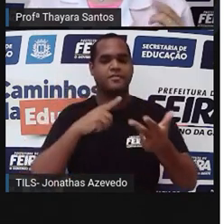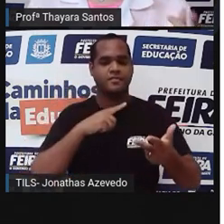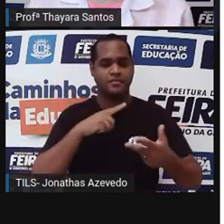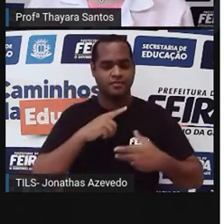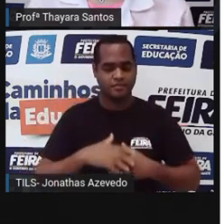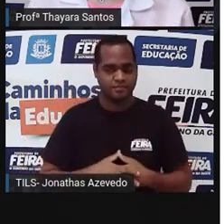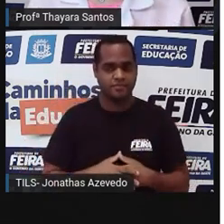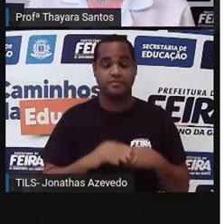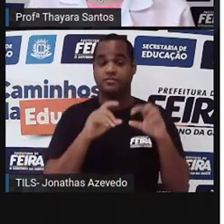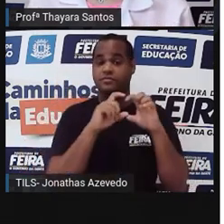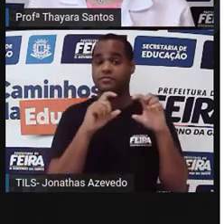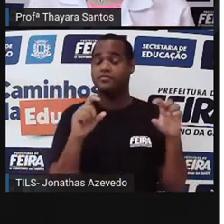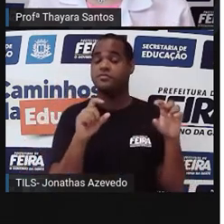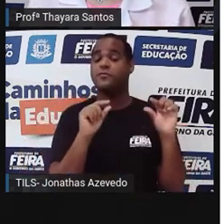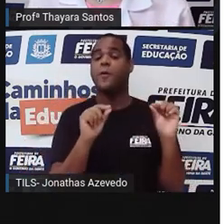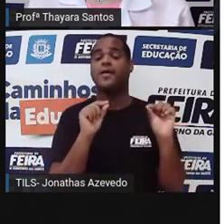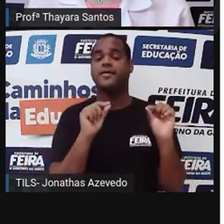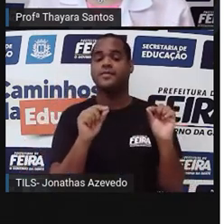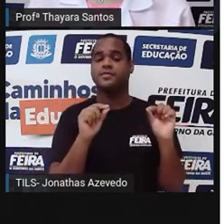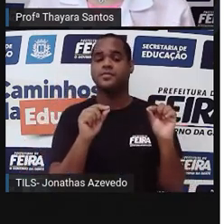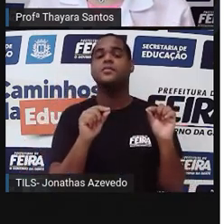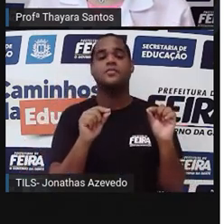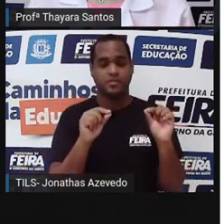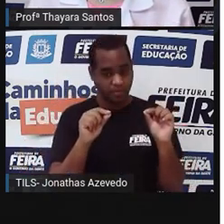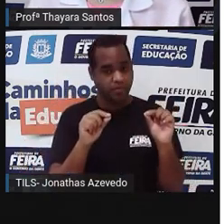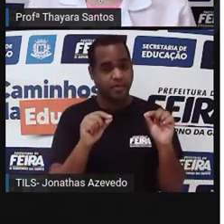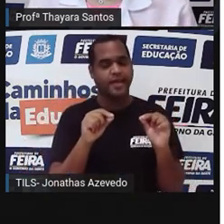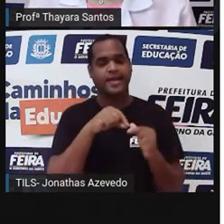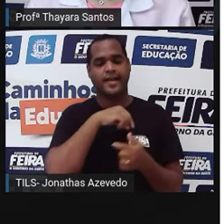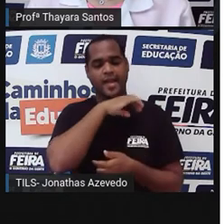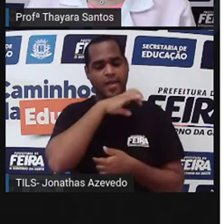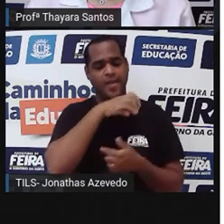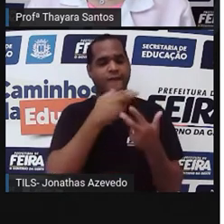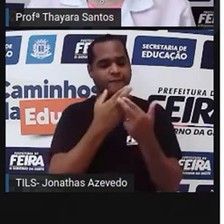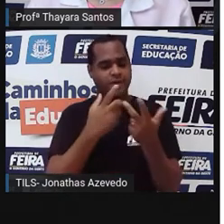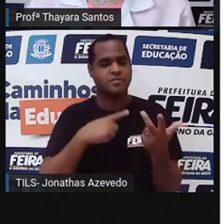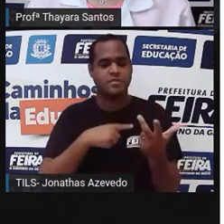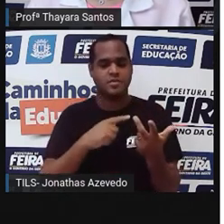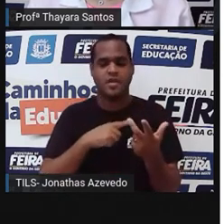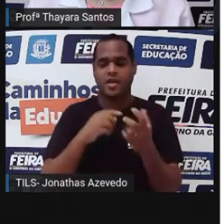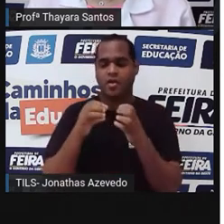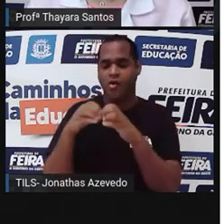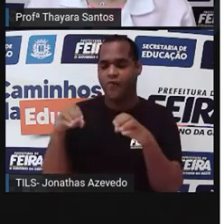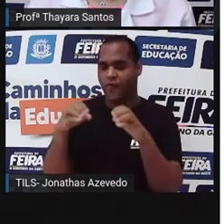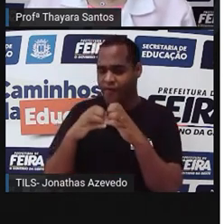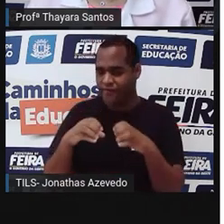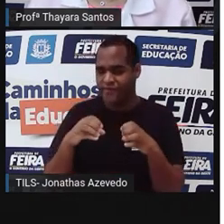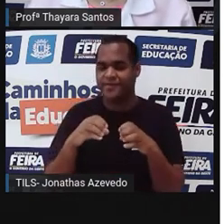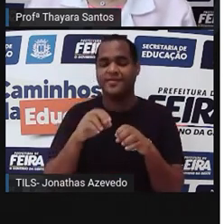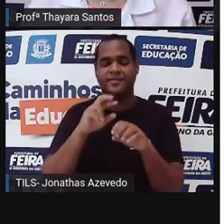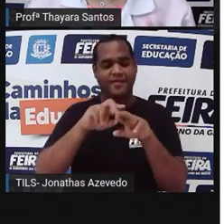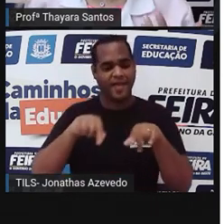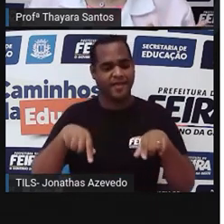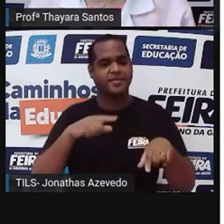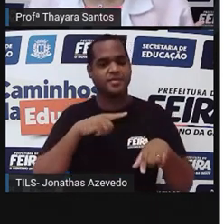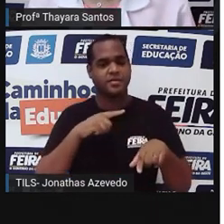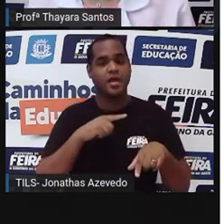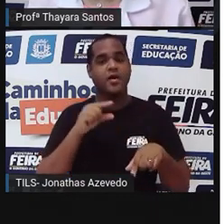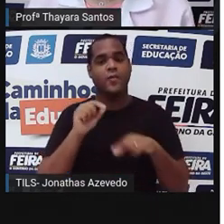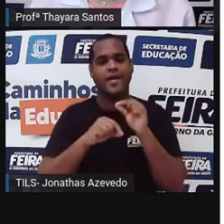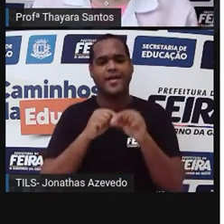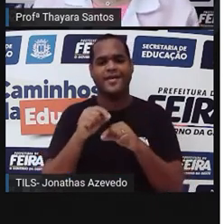monotremados são animais que eles colocam ovos. Os monotremados, eles não tiveram desenvolvimento de uma